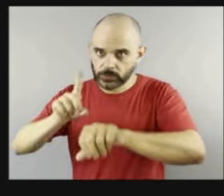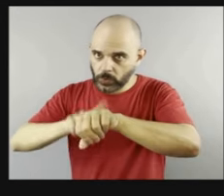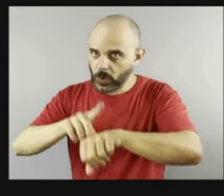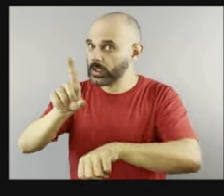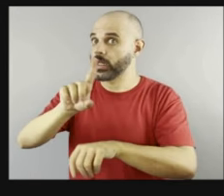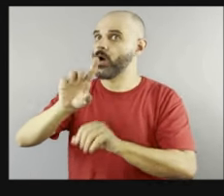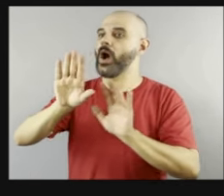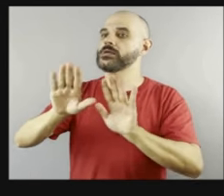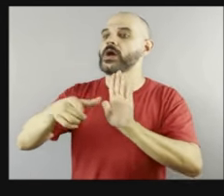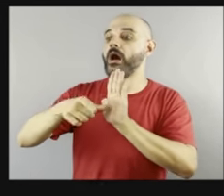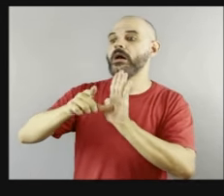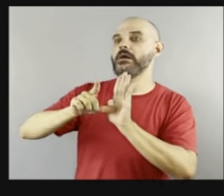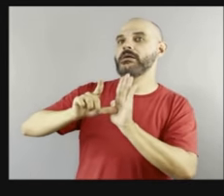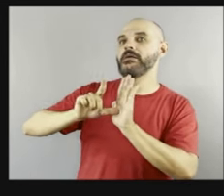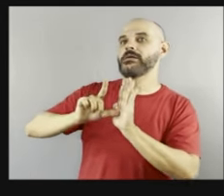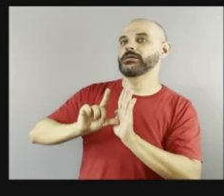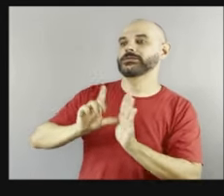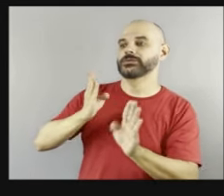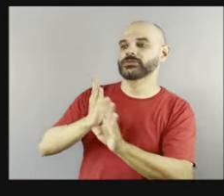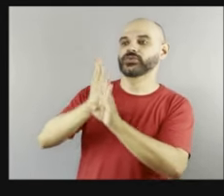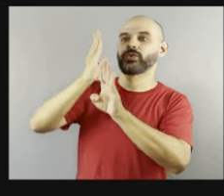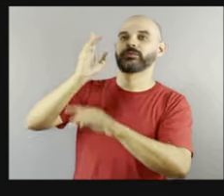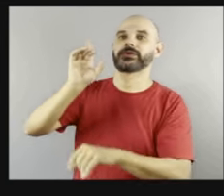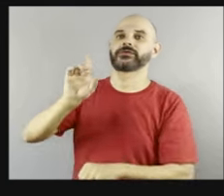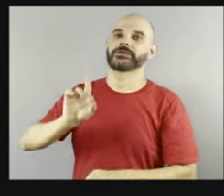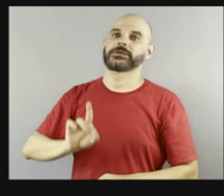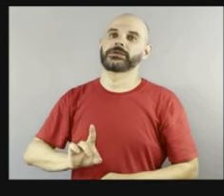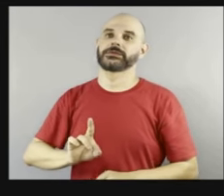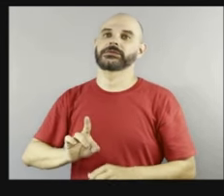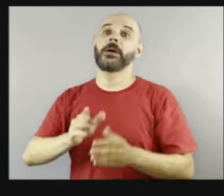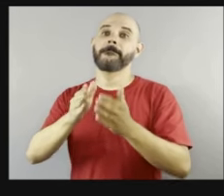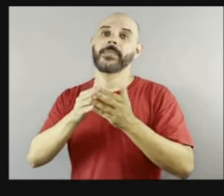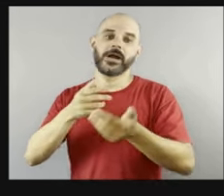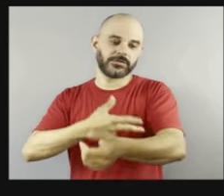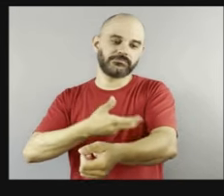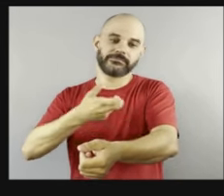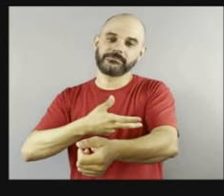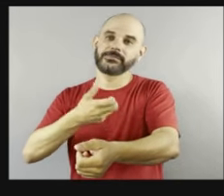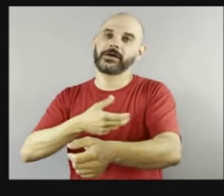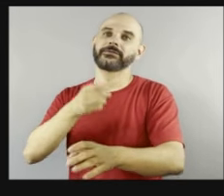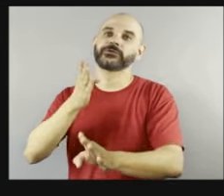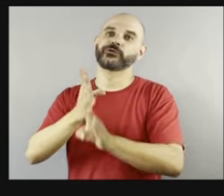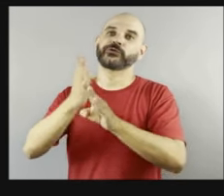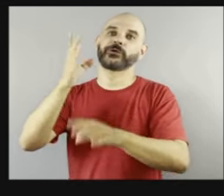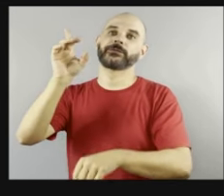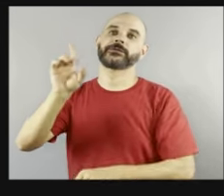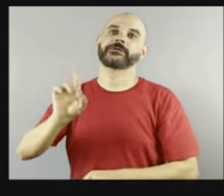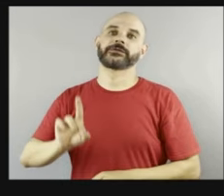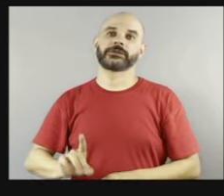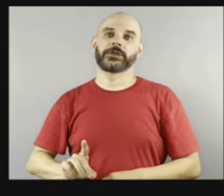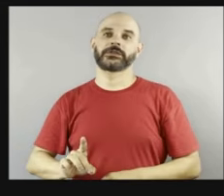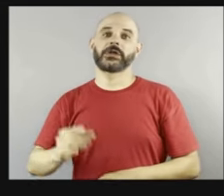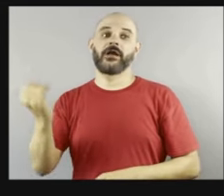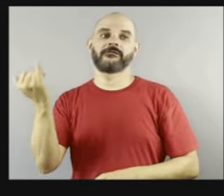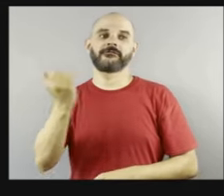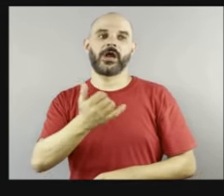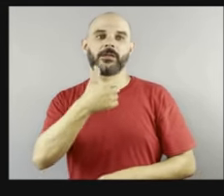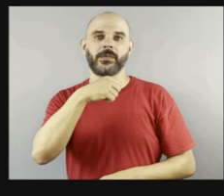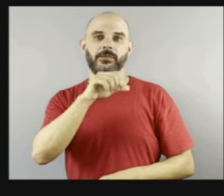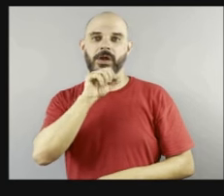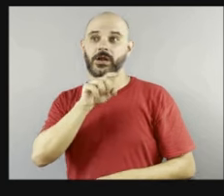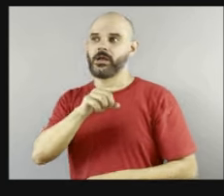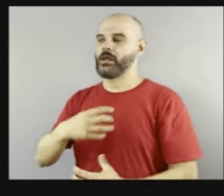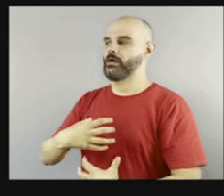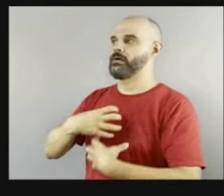o médico pede os exames. Então, assim, ali nós temos um grupo absolutamente preparado